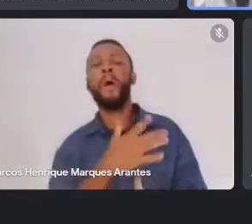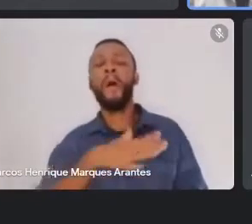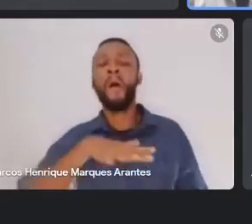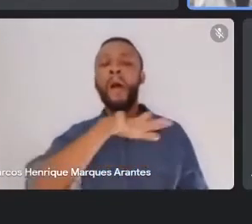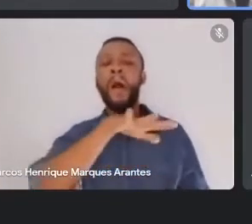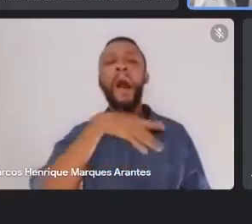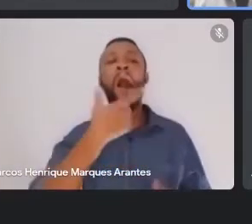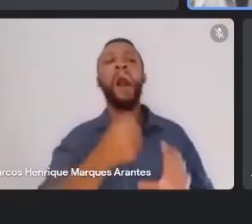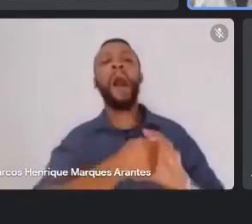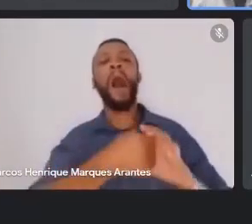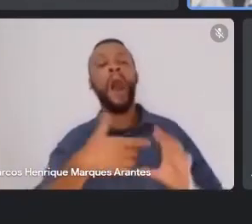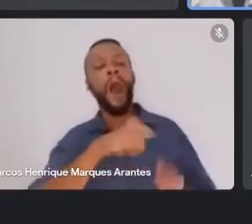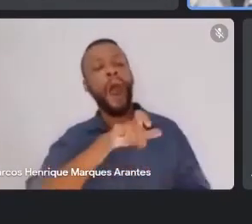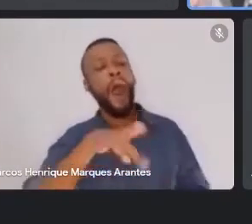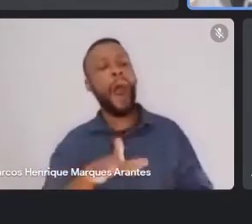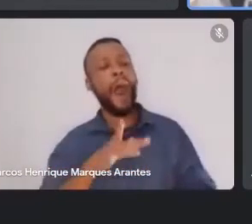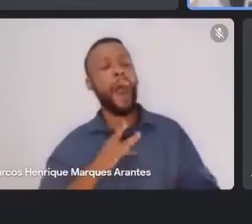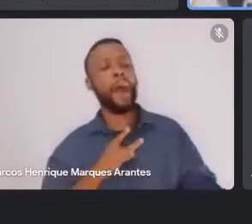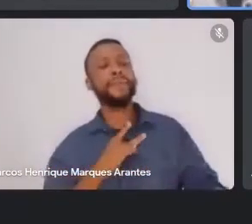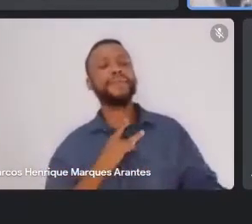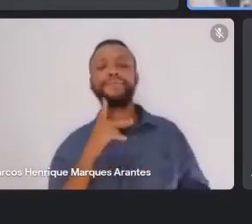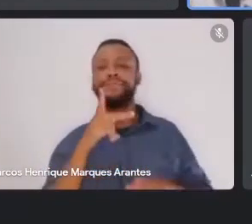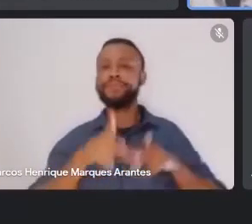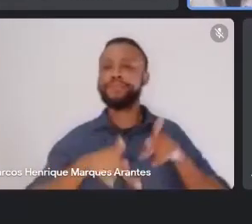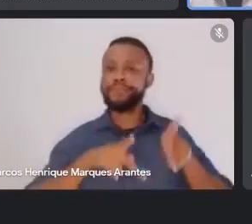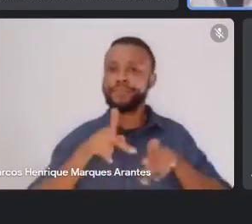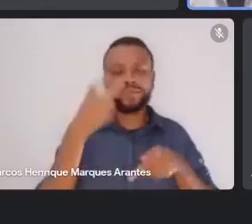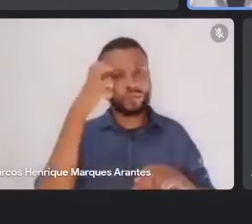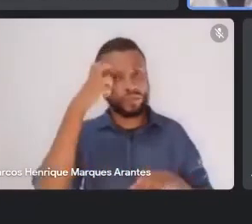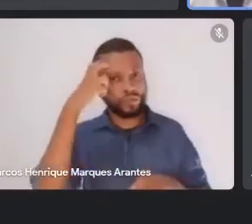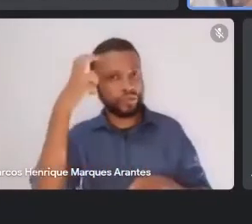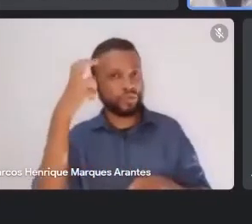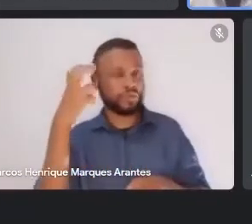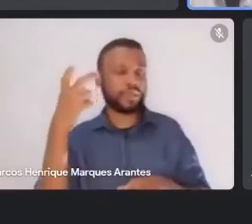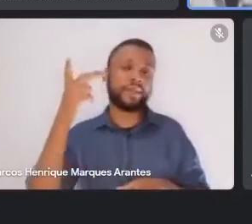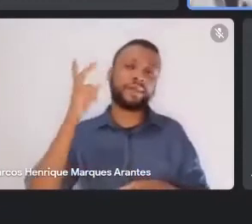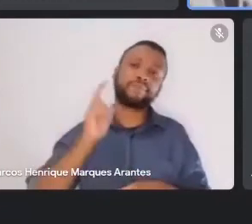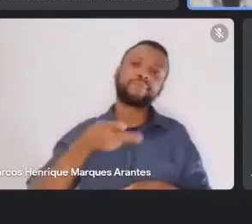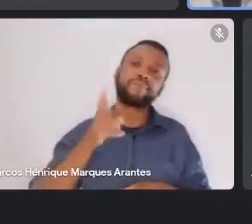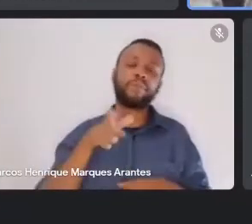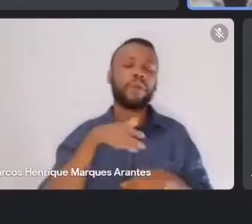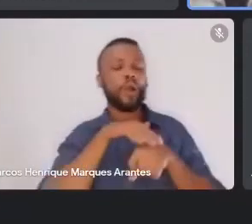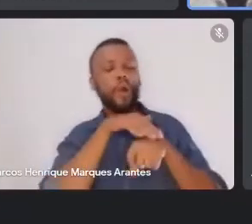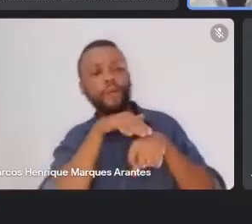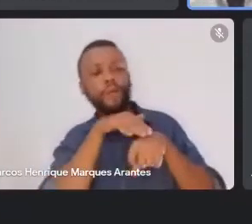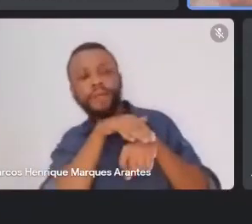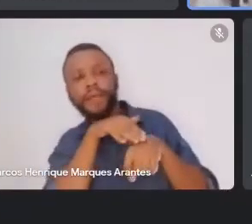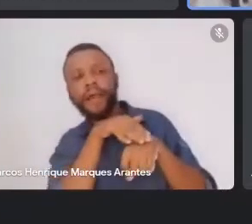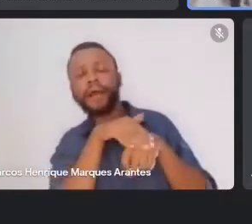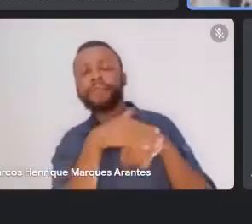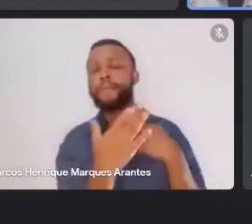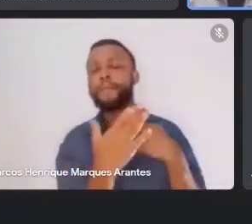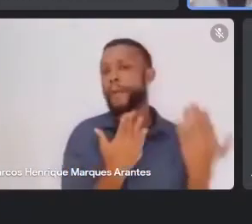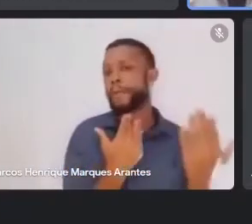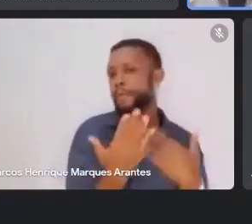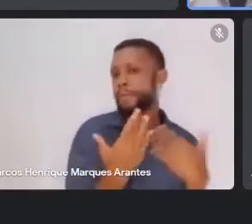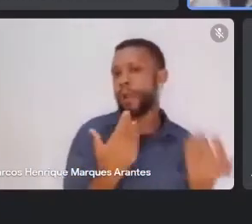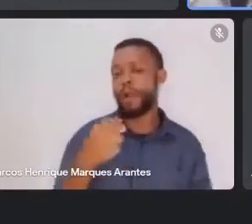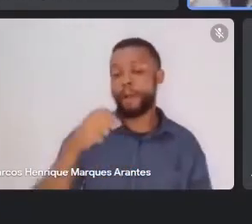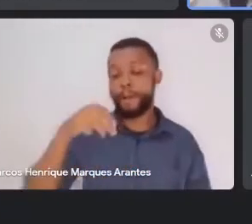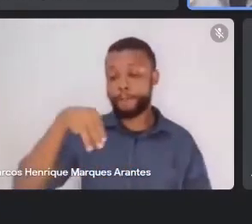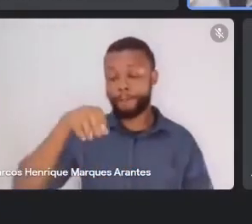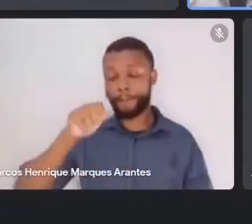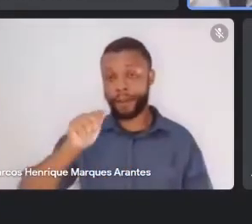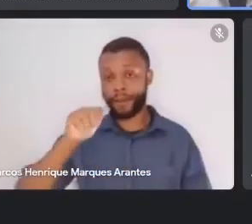cultura popular, então ele conversava longamente com o Manuelzão, que é um grande, um grande